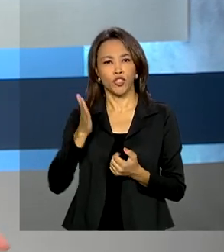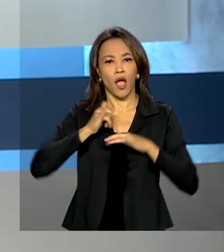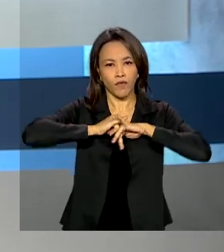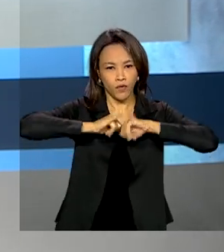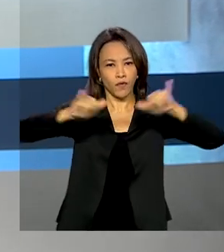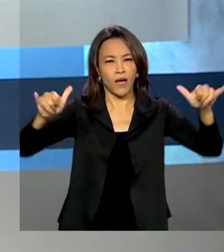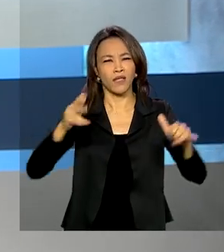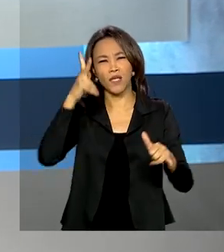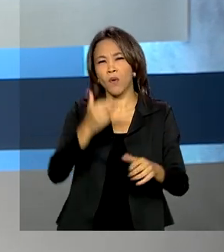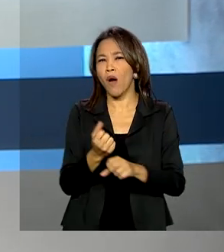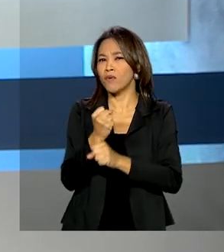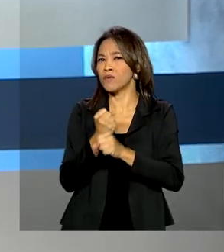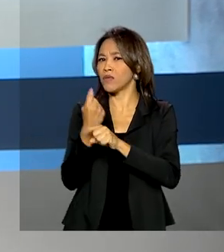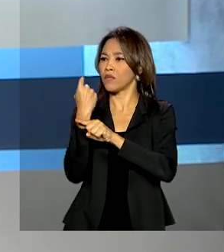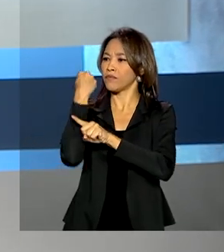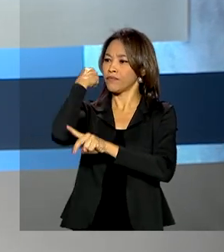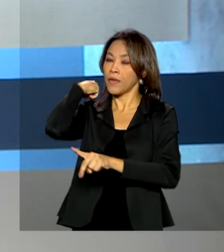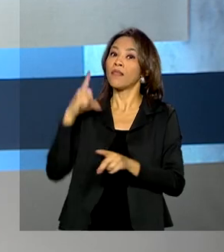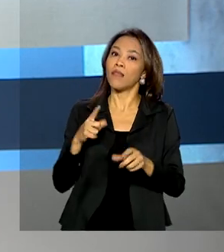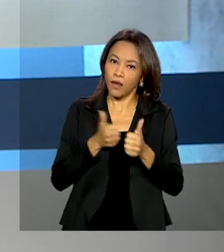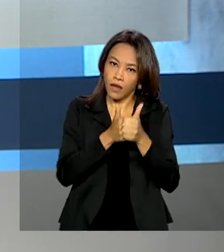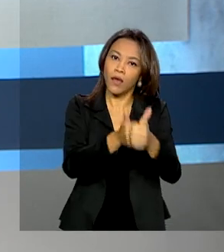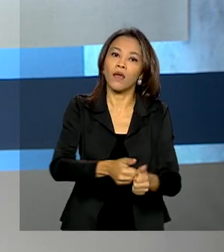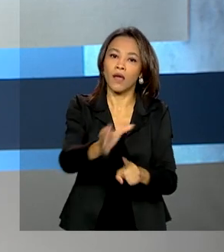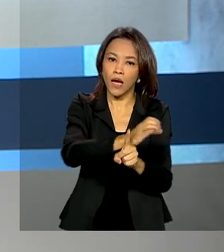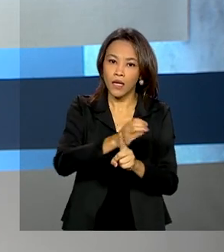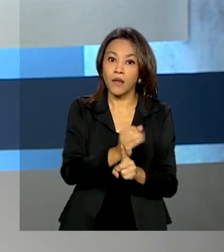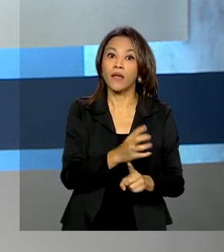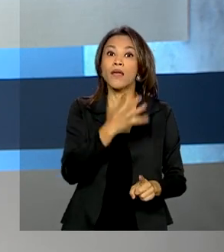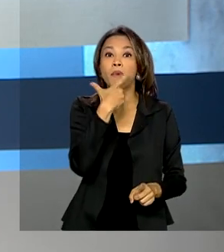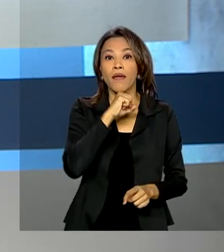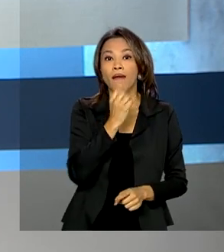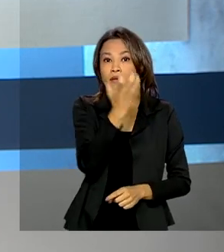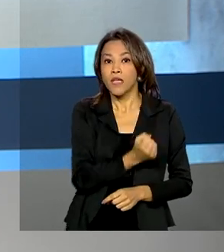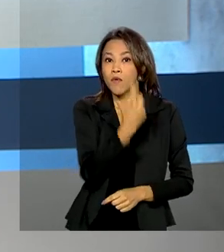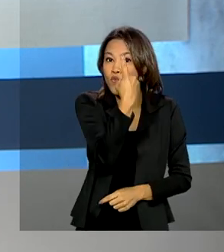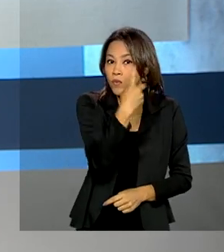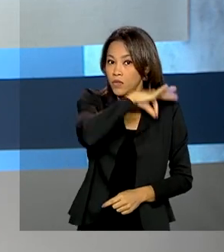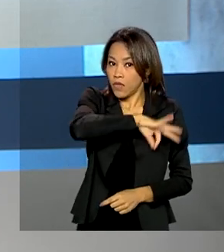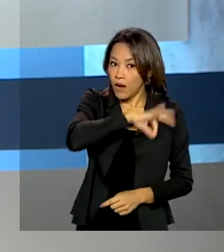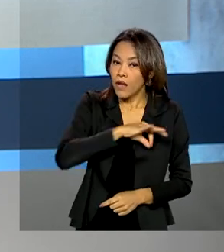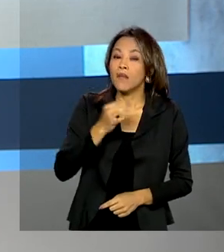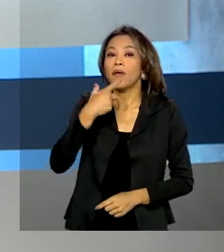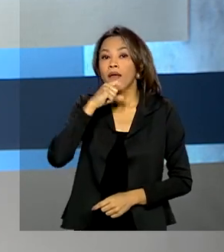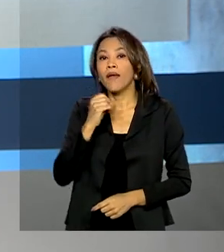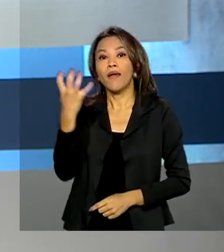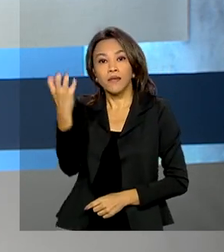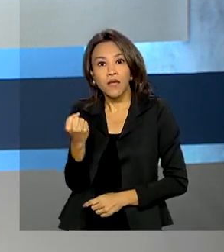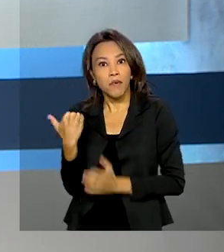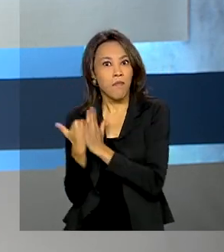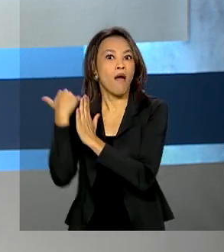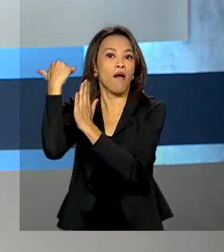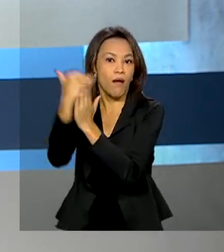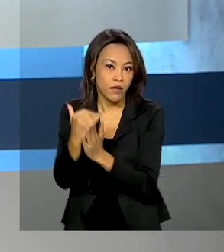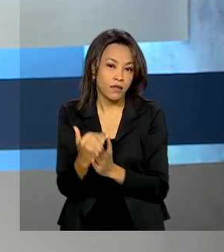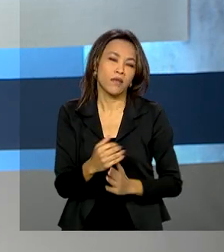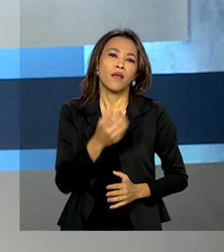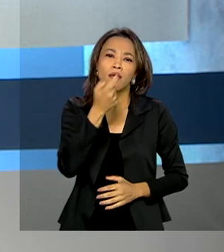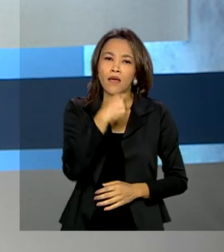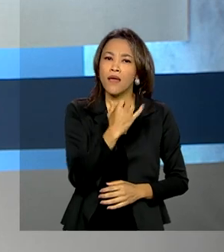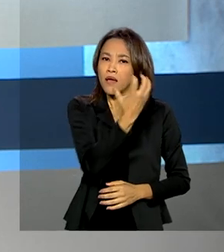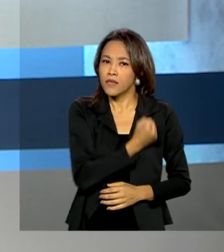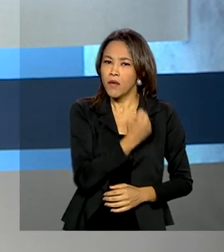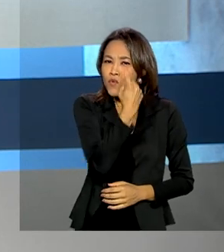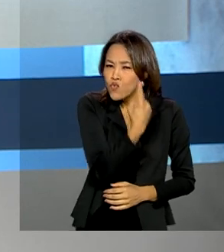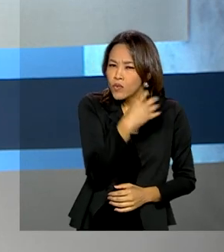como nos anos anteriores, há um calendário para quem recebe um salário mínimo e outro para quem ganha mais. Quem ganha um salário mínimo irá